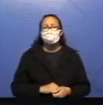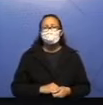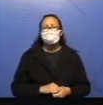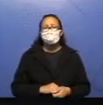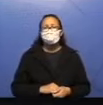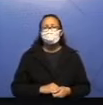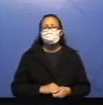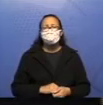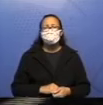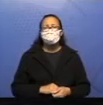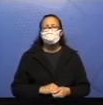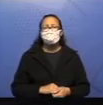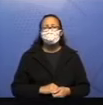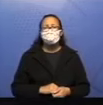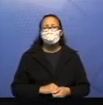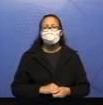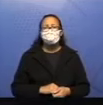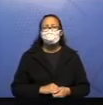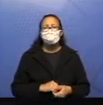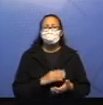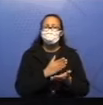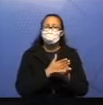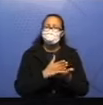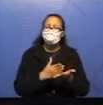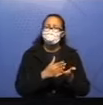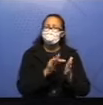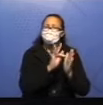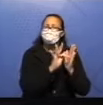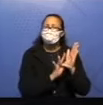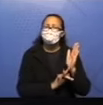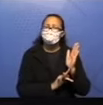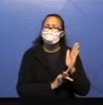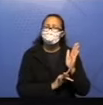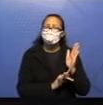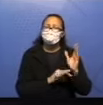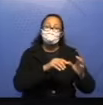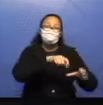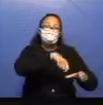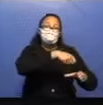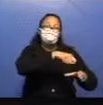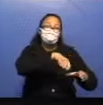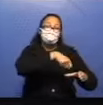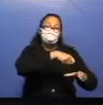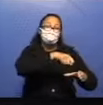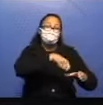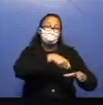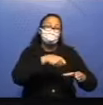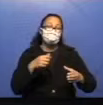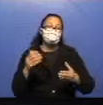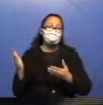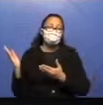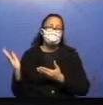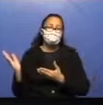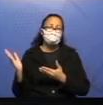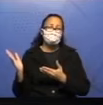Pensa Olha logo no início do texto. Na cozinha da Dona Maria.